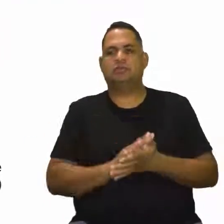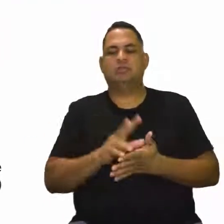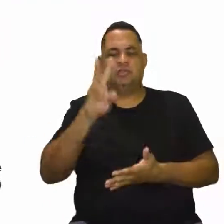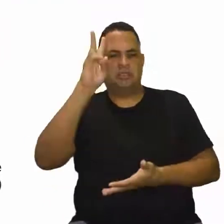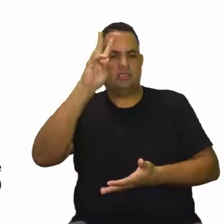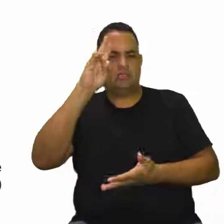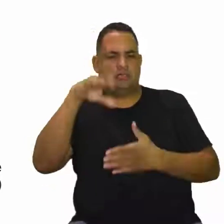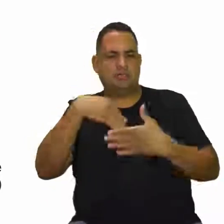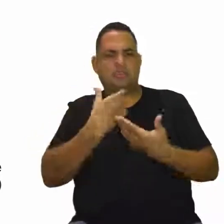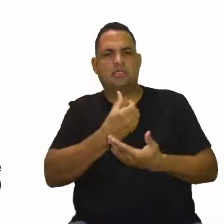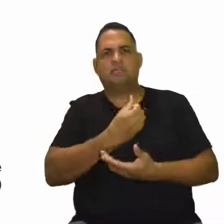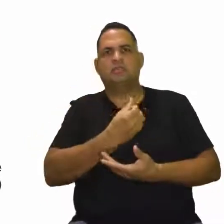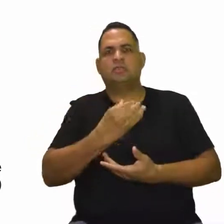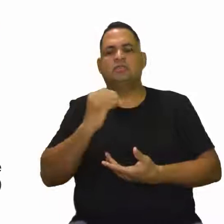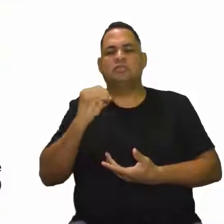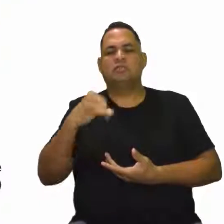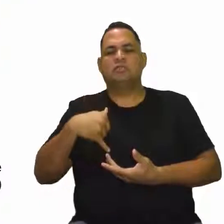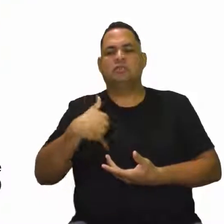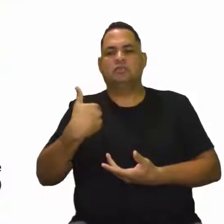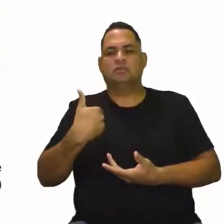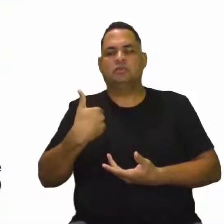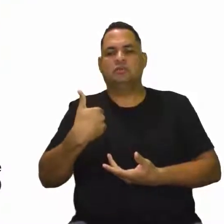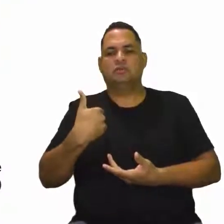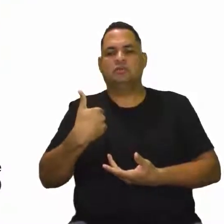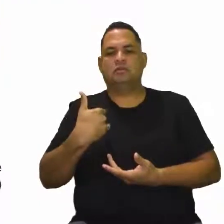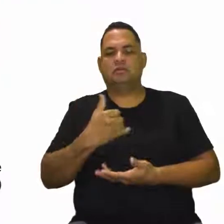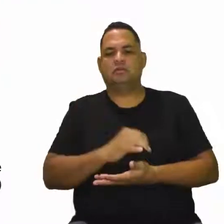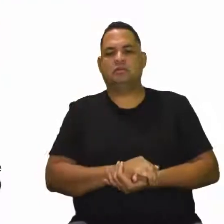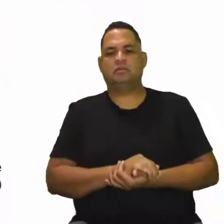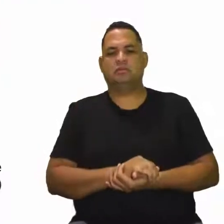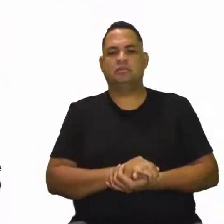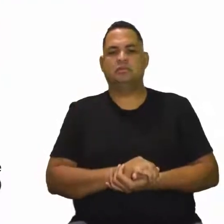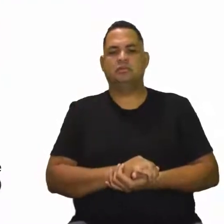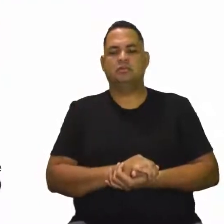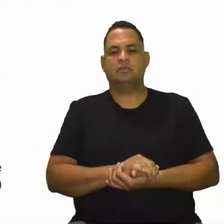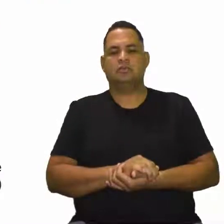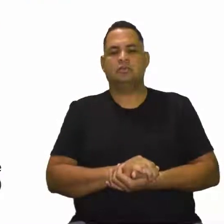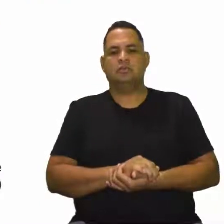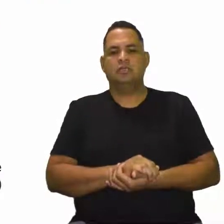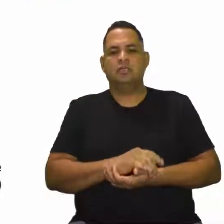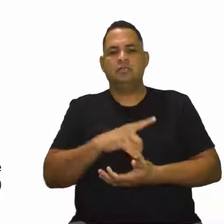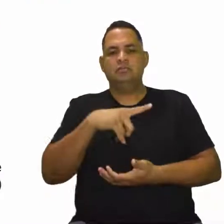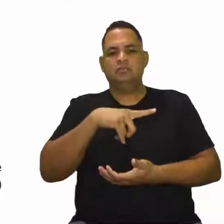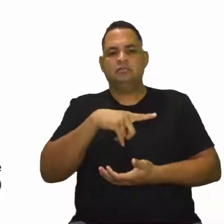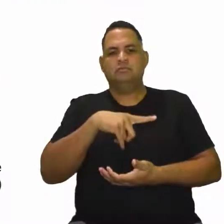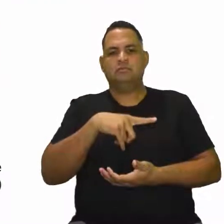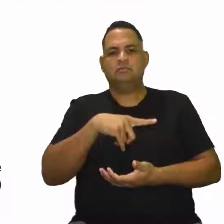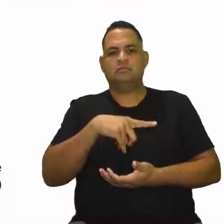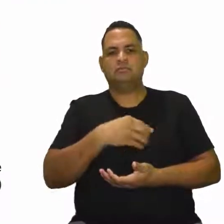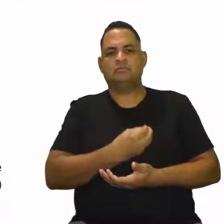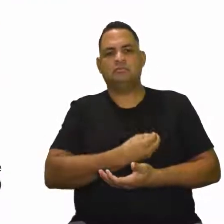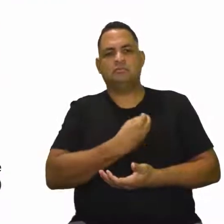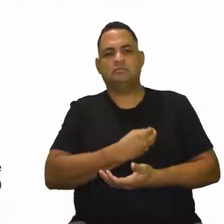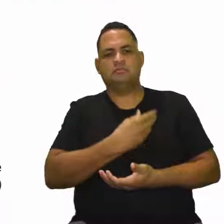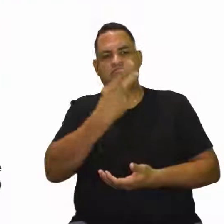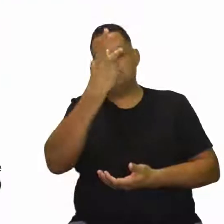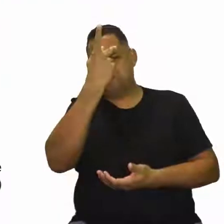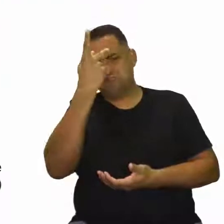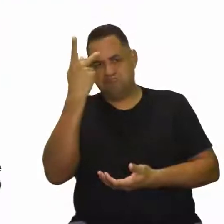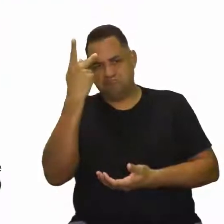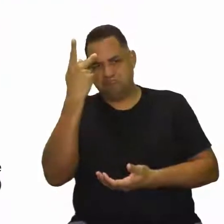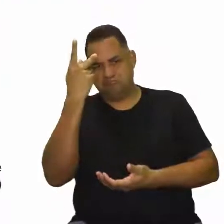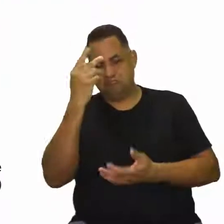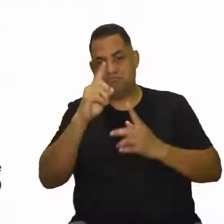aos 60 anos? Pois é, a sexta década de vida. Então, nós temos aqui vivências pessoais,